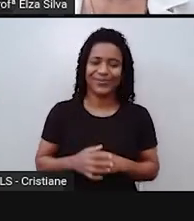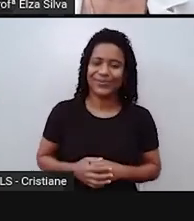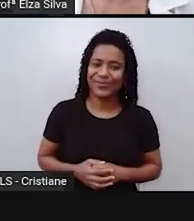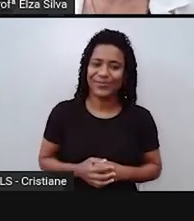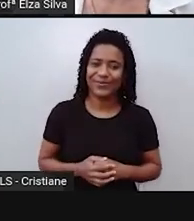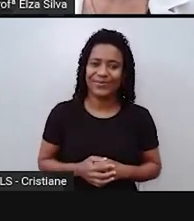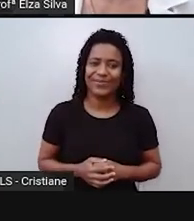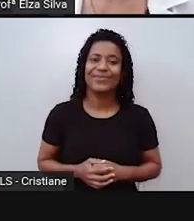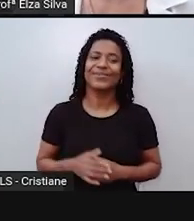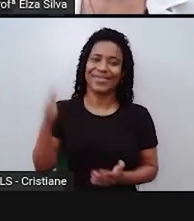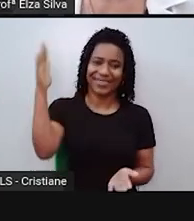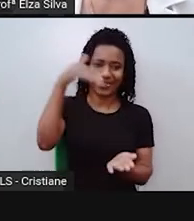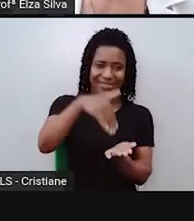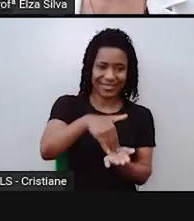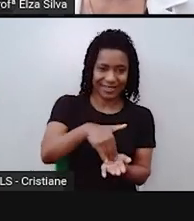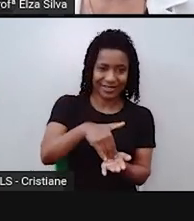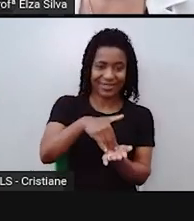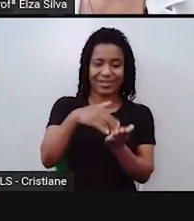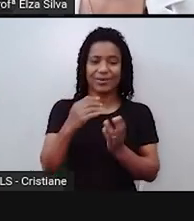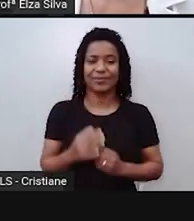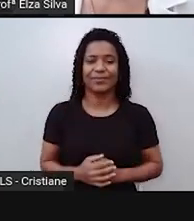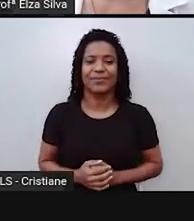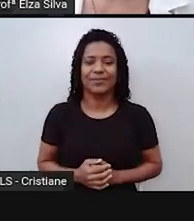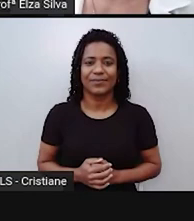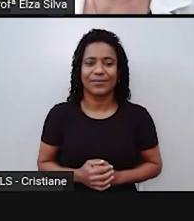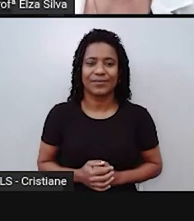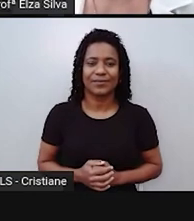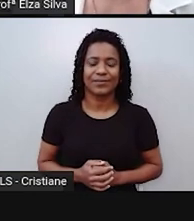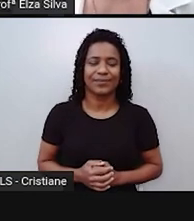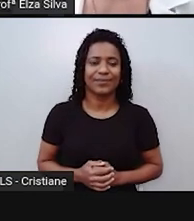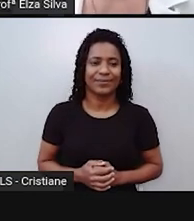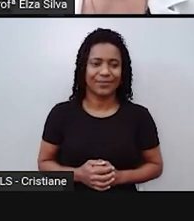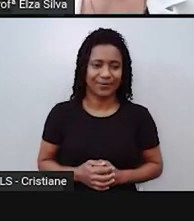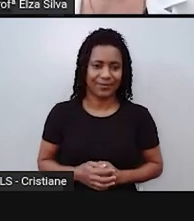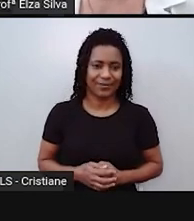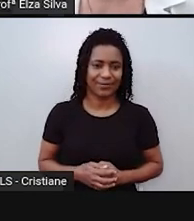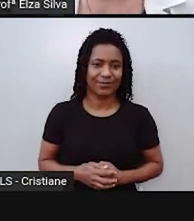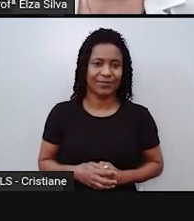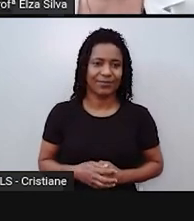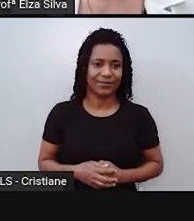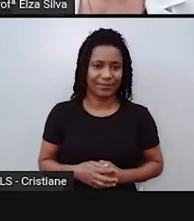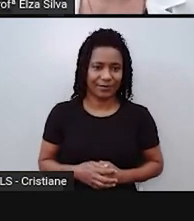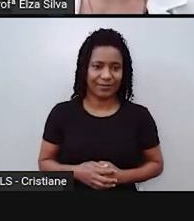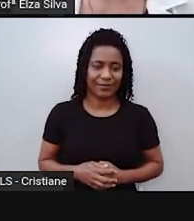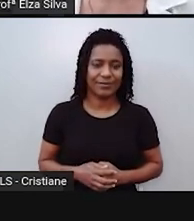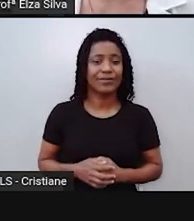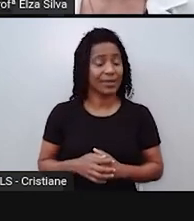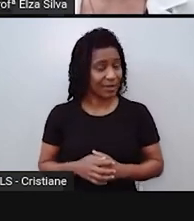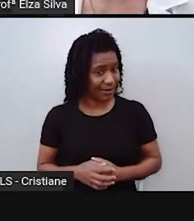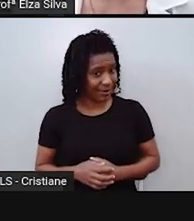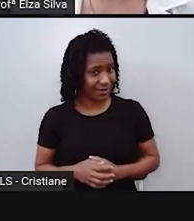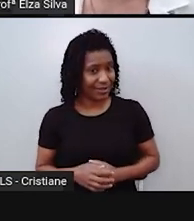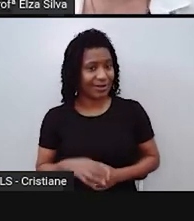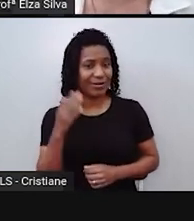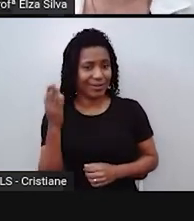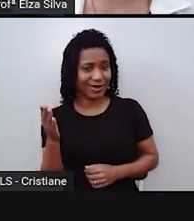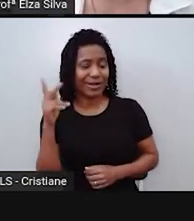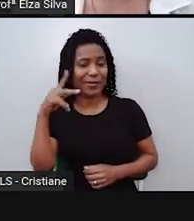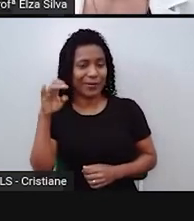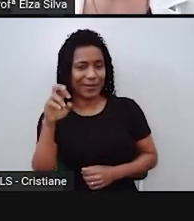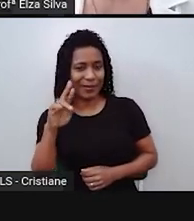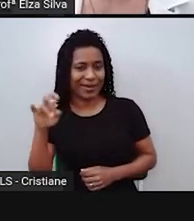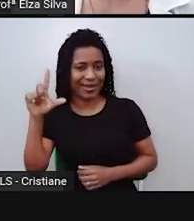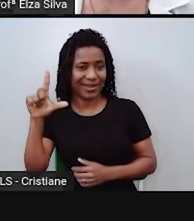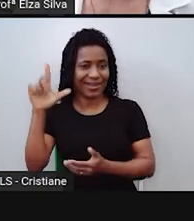fim, número 10. Número 10. Thor is going to marry Chris and to mom. Então, Thor vai se casar com